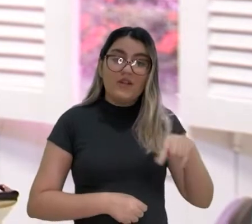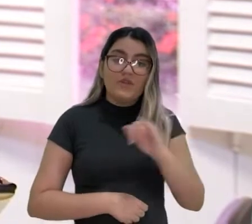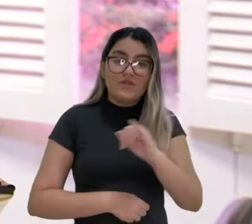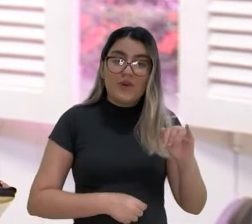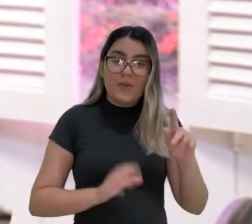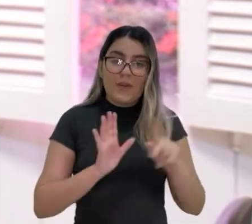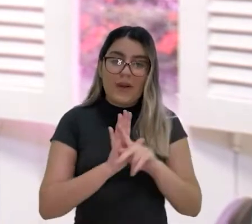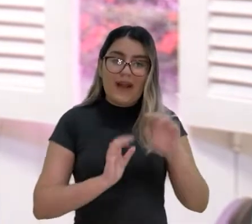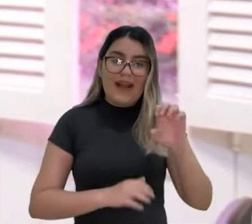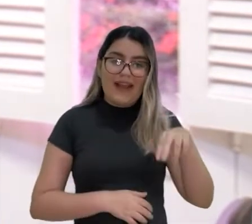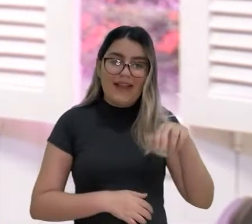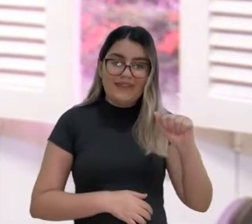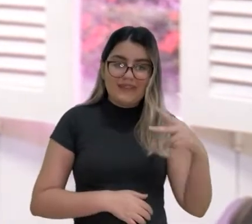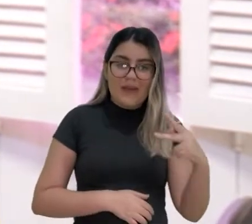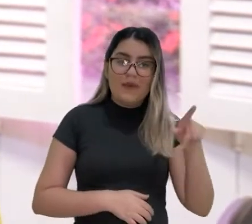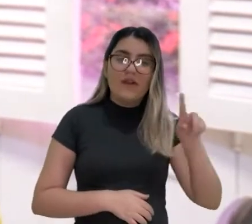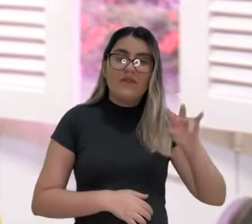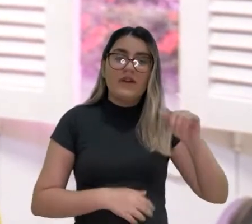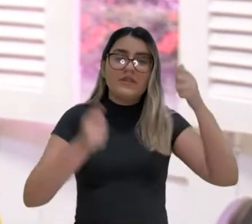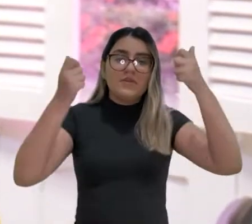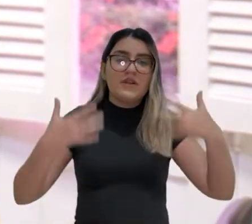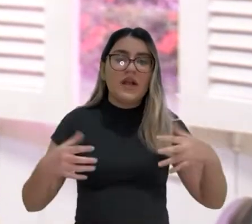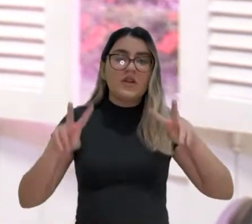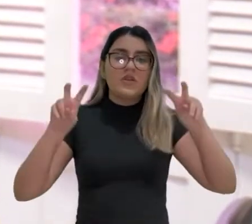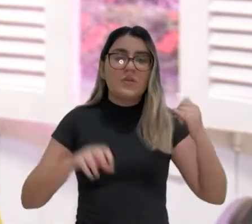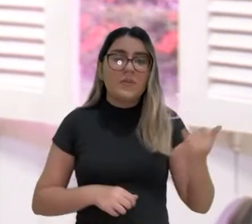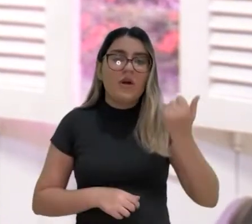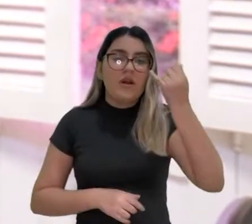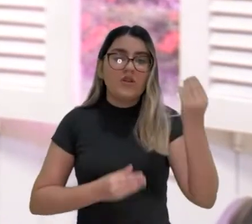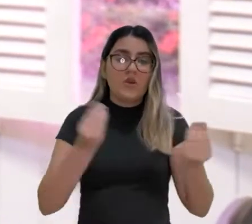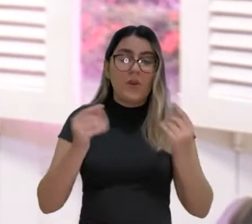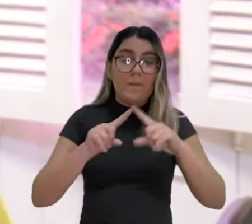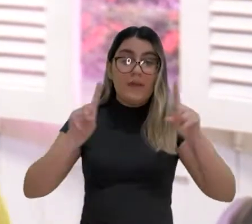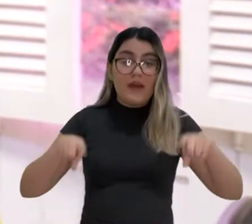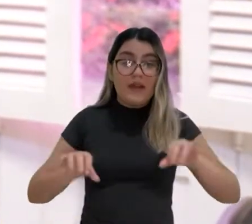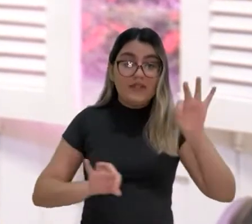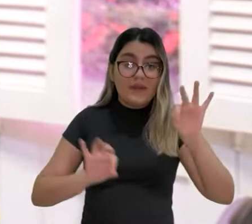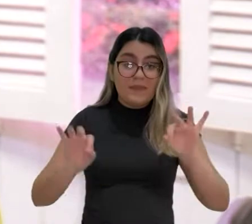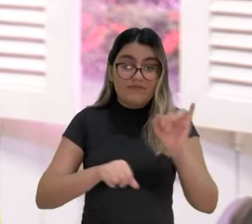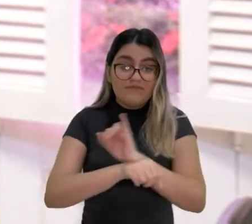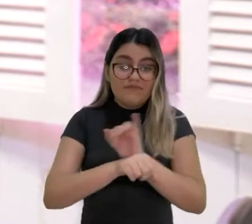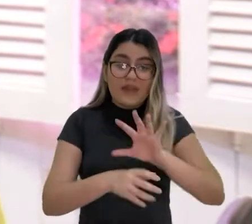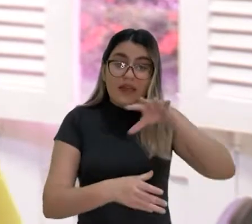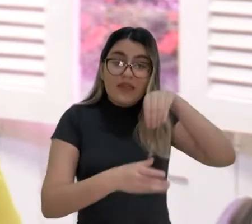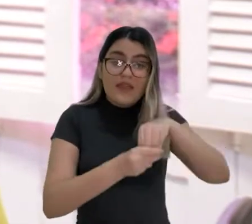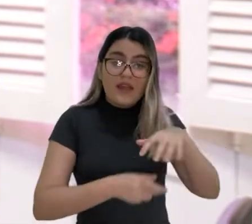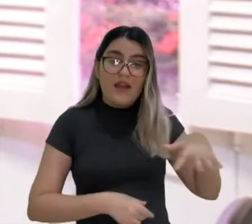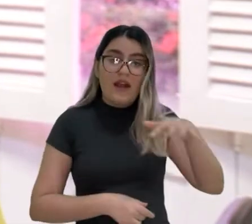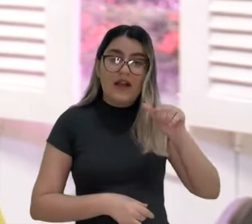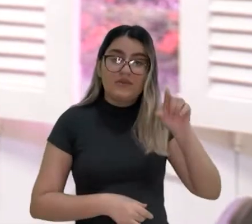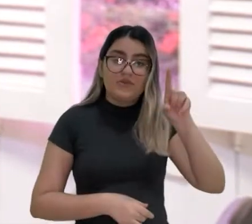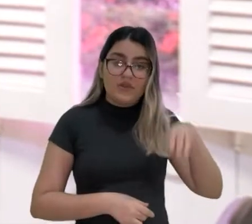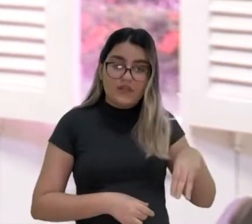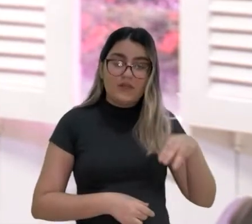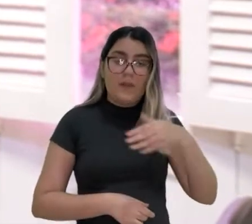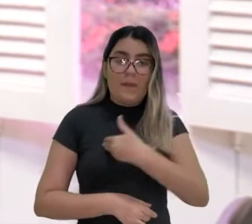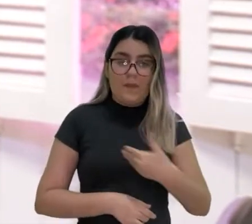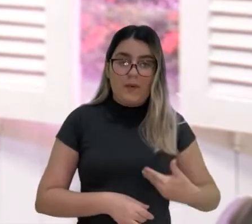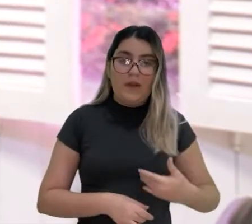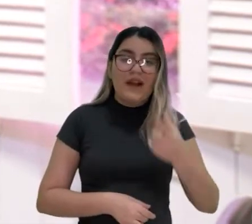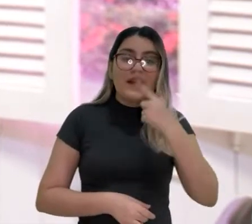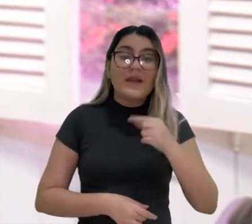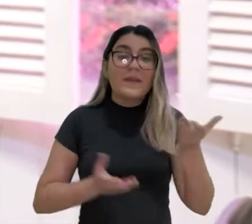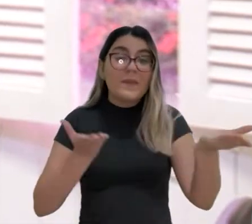instrutor da Escola Nacional de Administração Pública, vai falar sobre a importância do planejamento estratégico dentro da administração